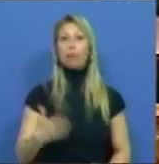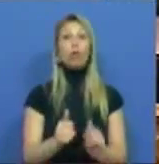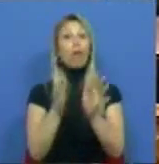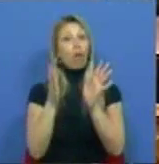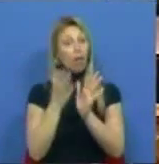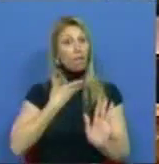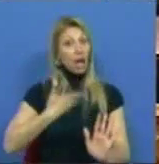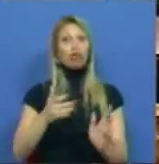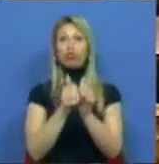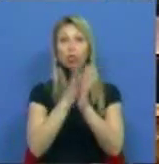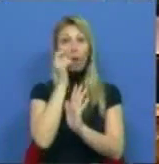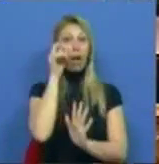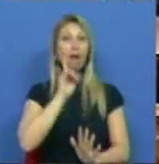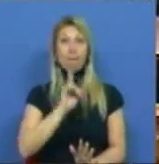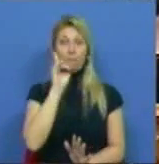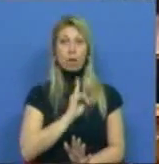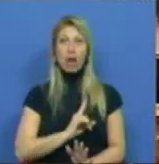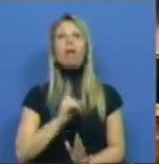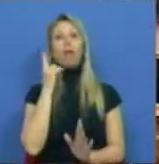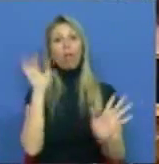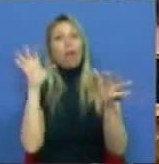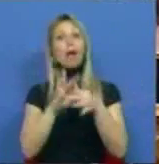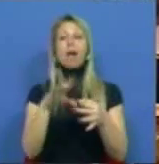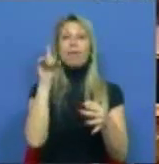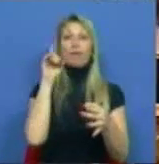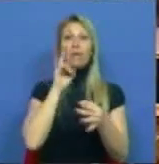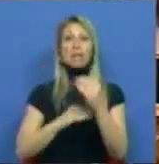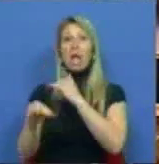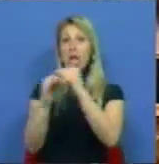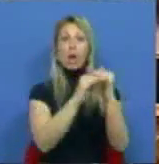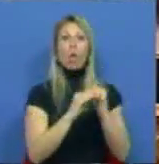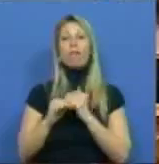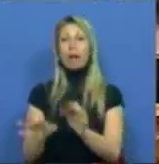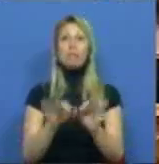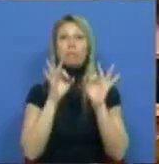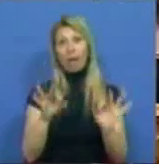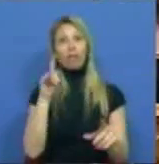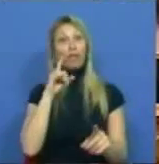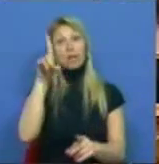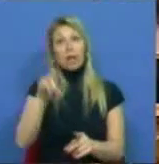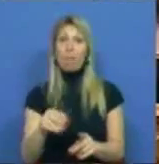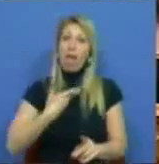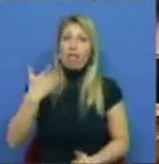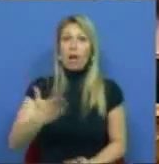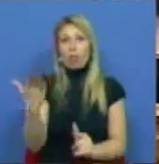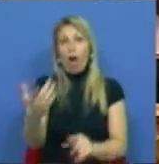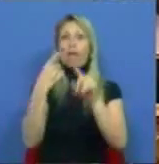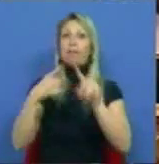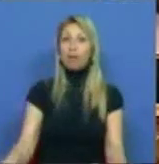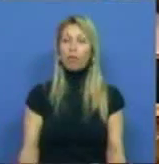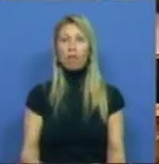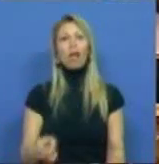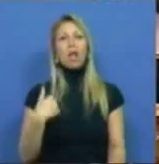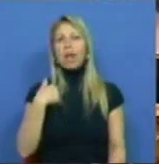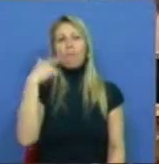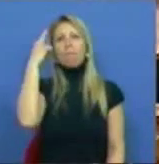direitos de todos e de todas e de combinar a defesa da igualdade com a defesa do direito à diferença, de considerar que não há cidadãos